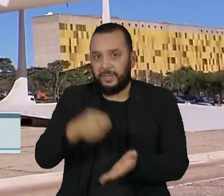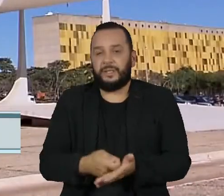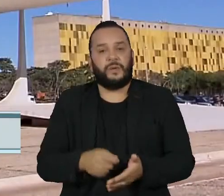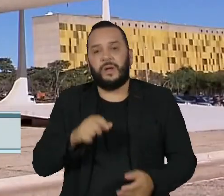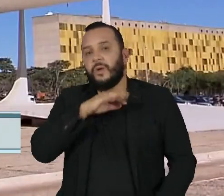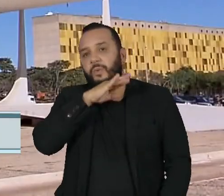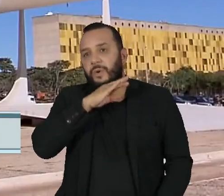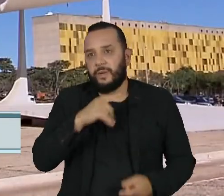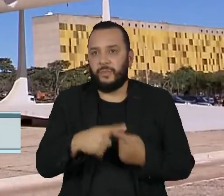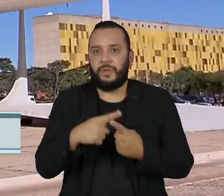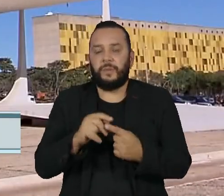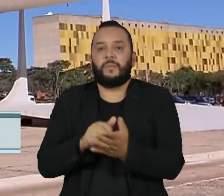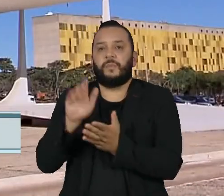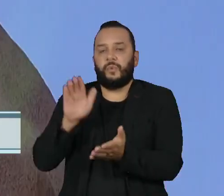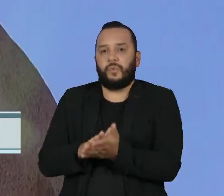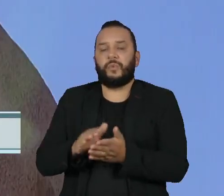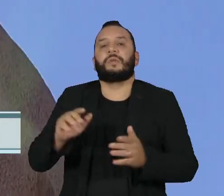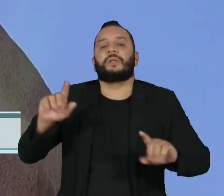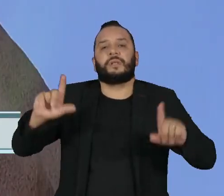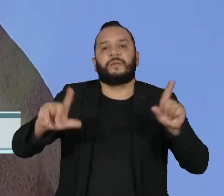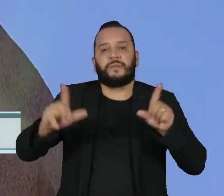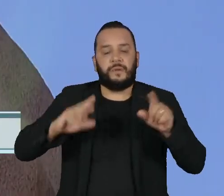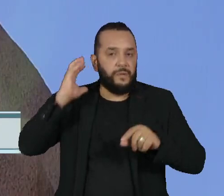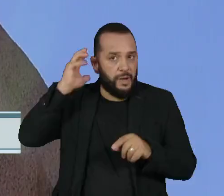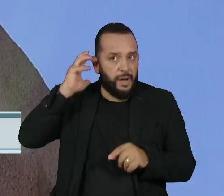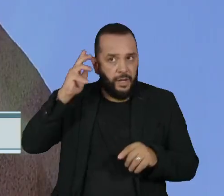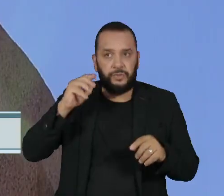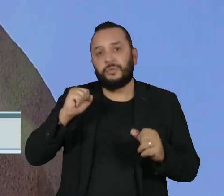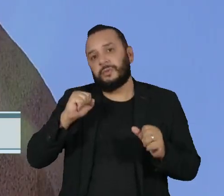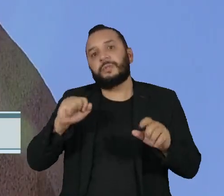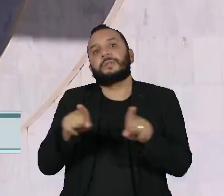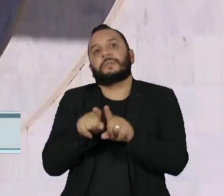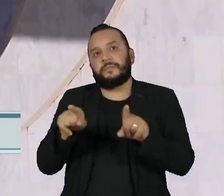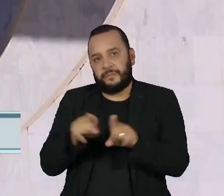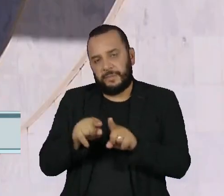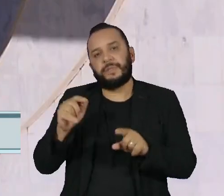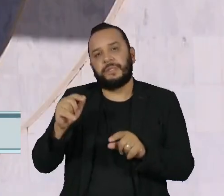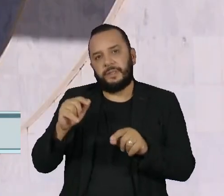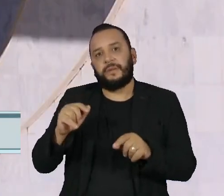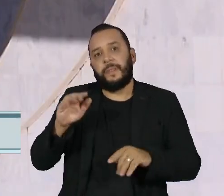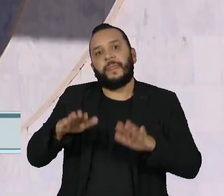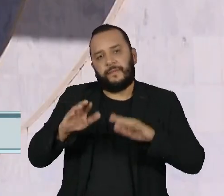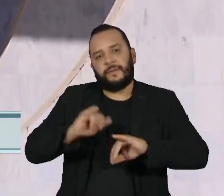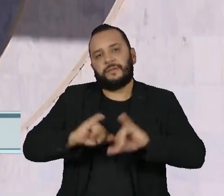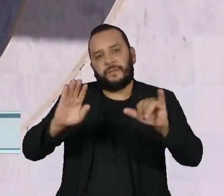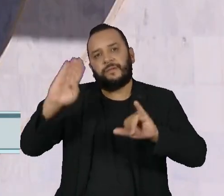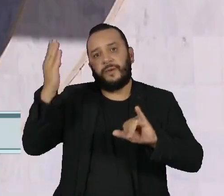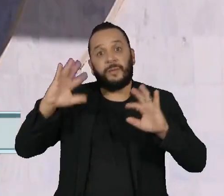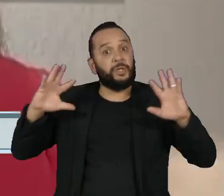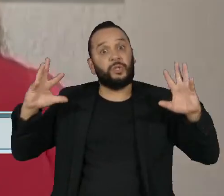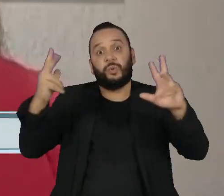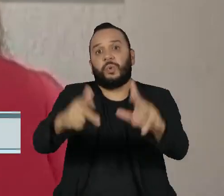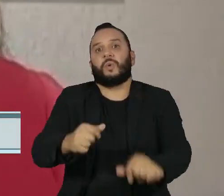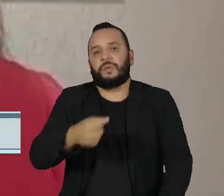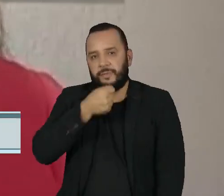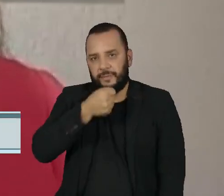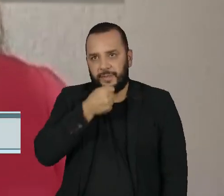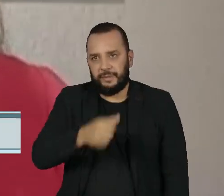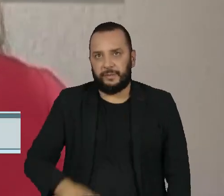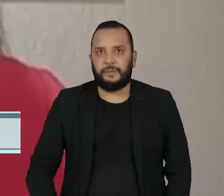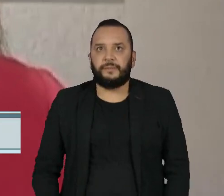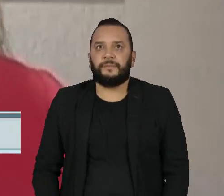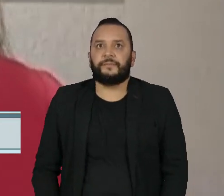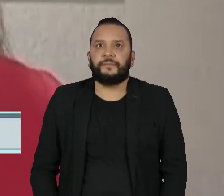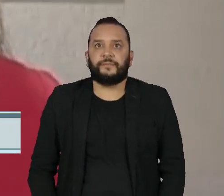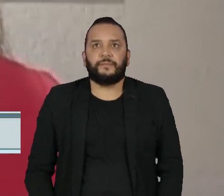péssima porque pune não só os veículos que, sabidamente, publicam notícias falsas, mas toda a imprensa. Não se trata